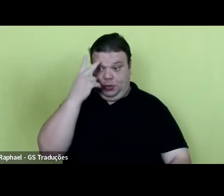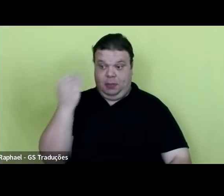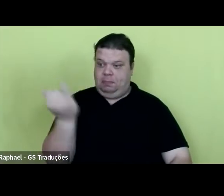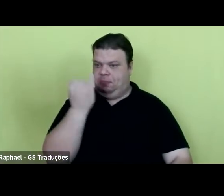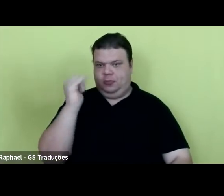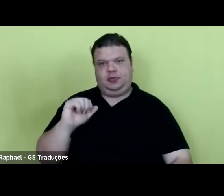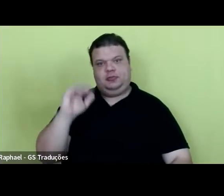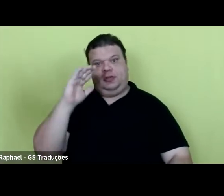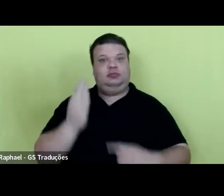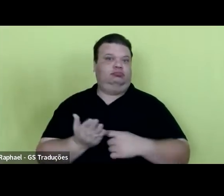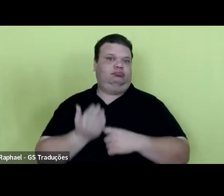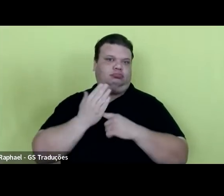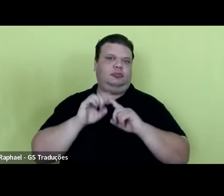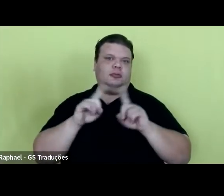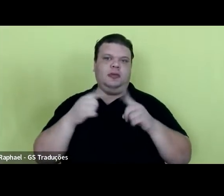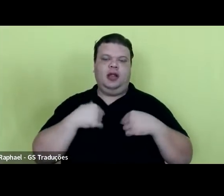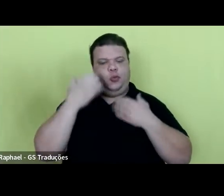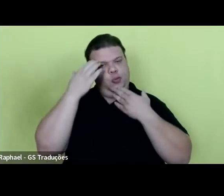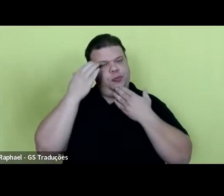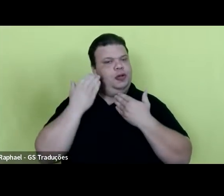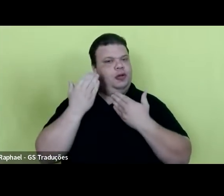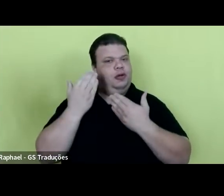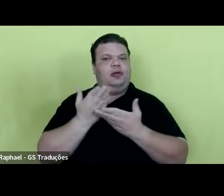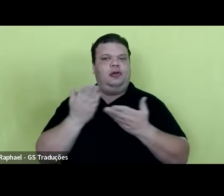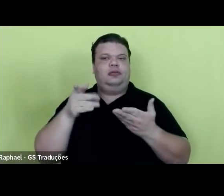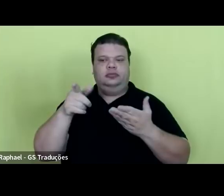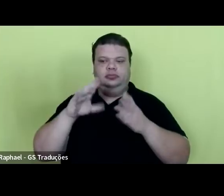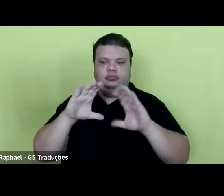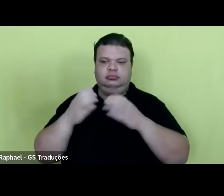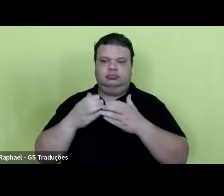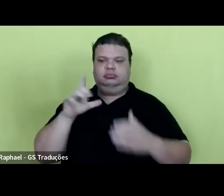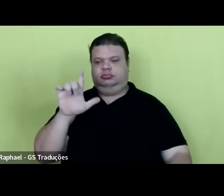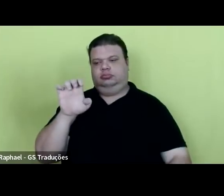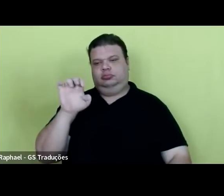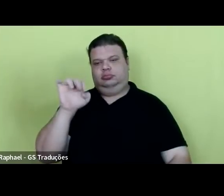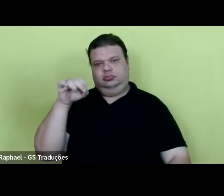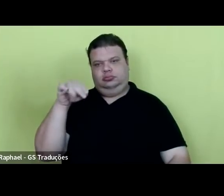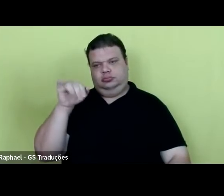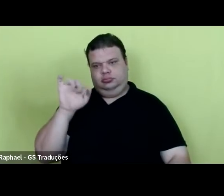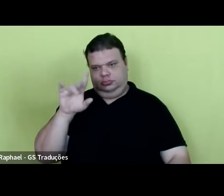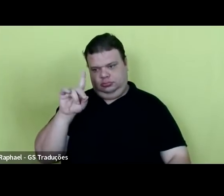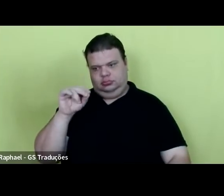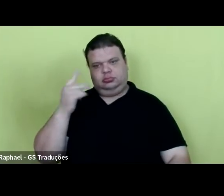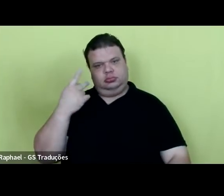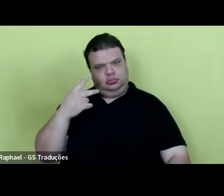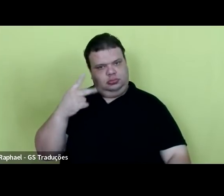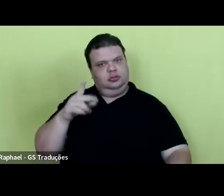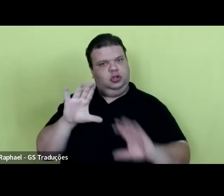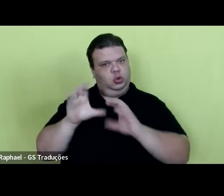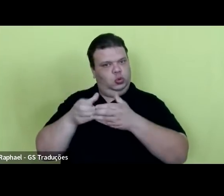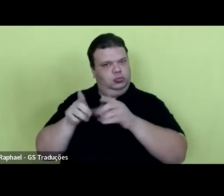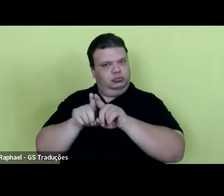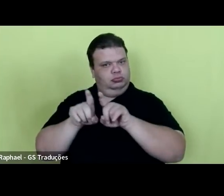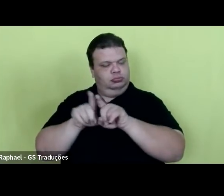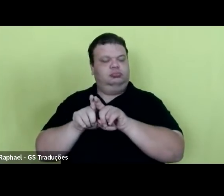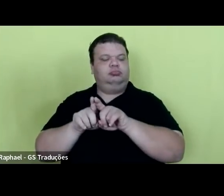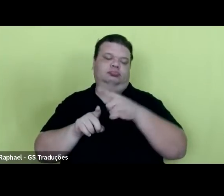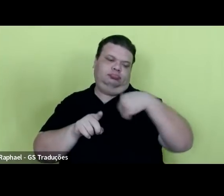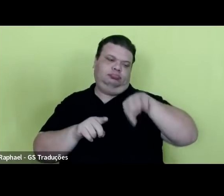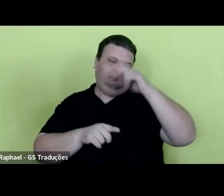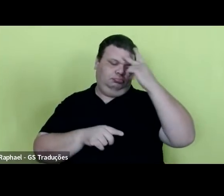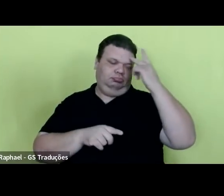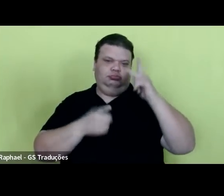nos ajudou, mas eu gostaria de agradecer ao Leonardo e a sua equipe, as pessoas aqui